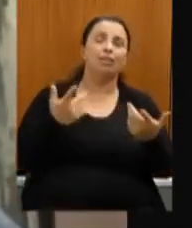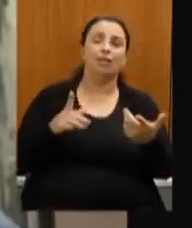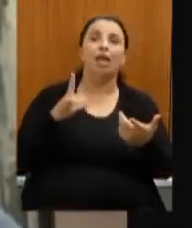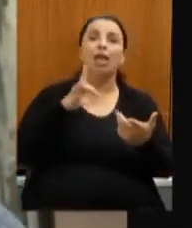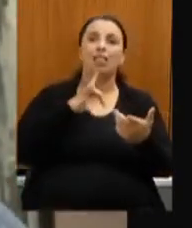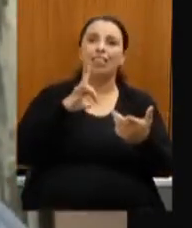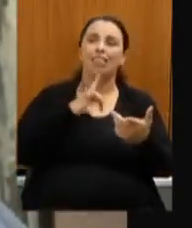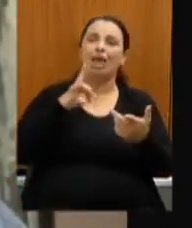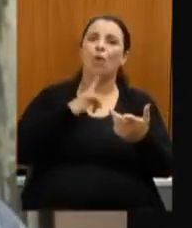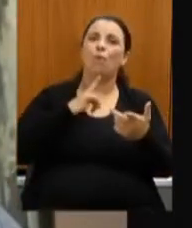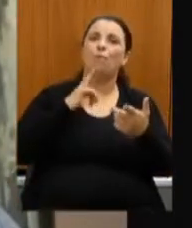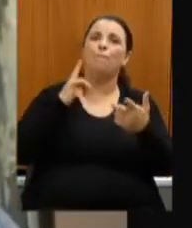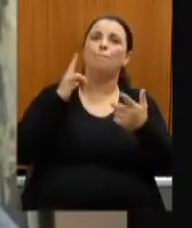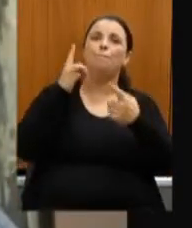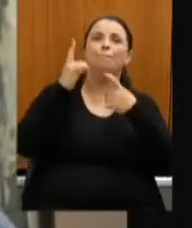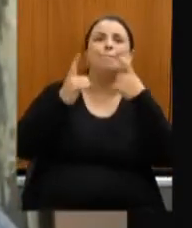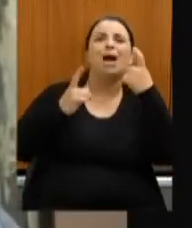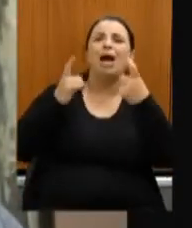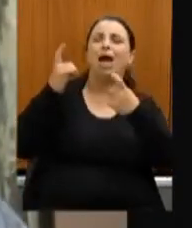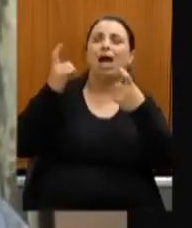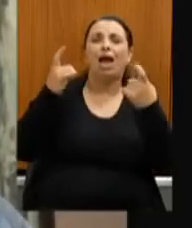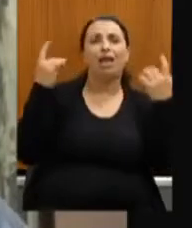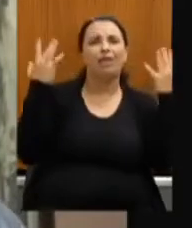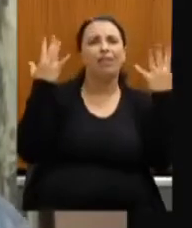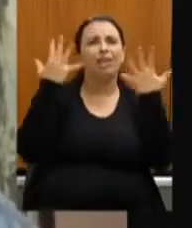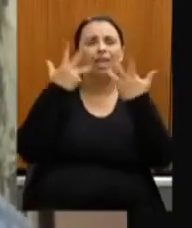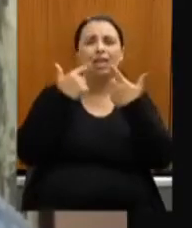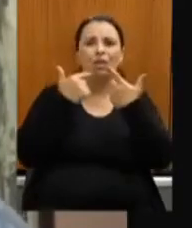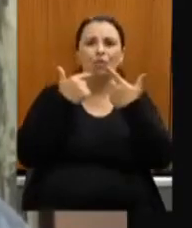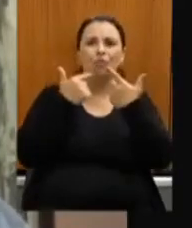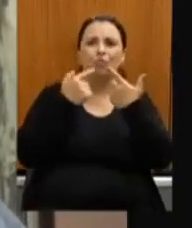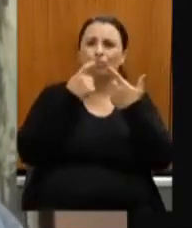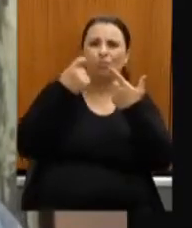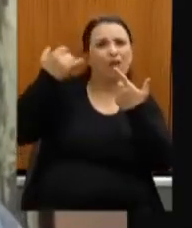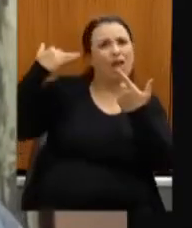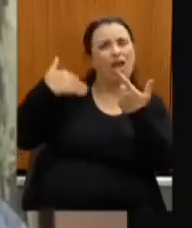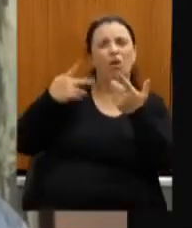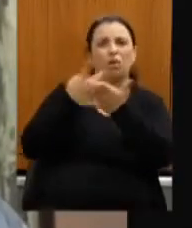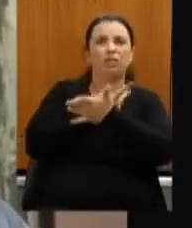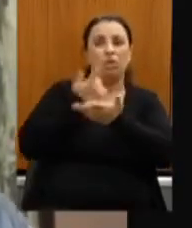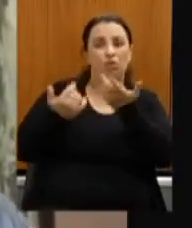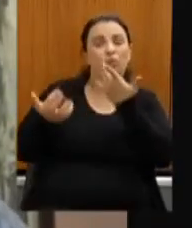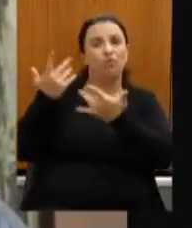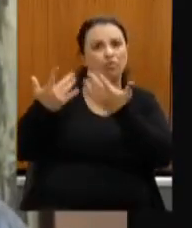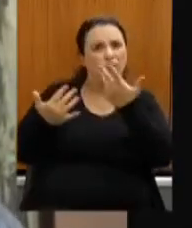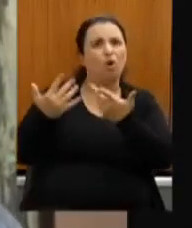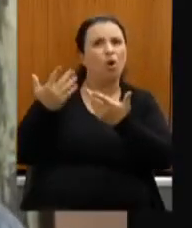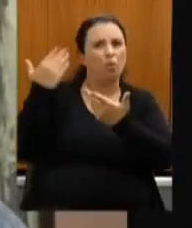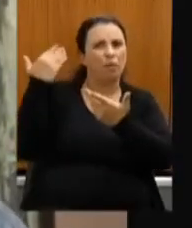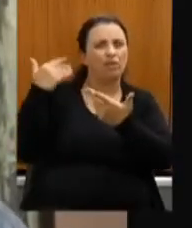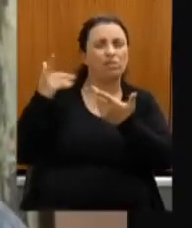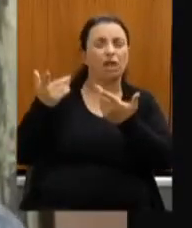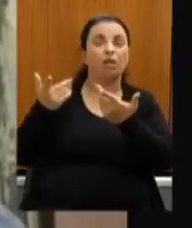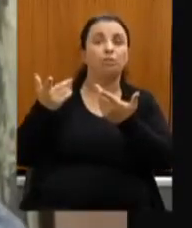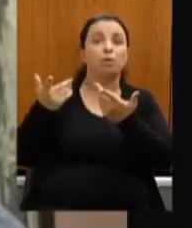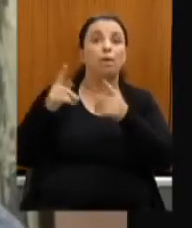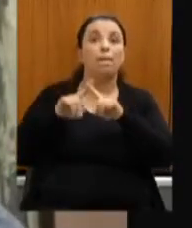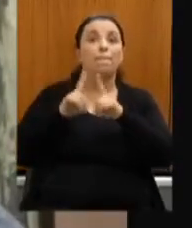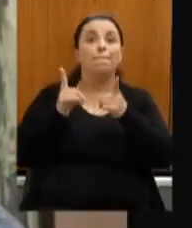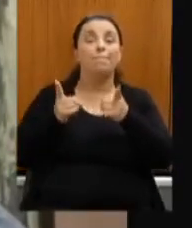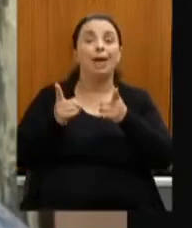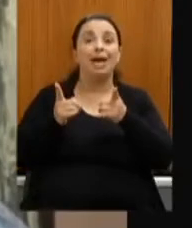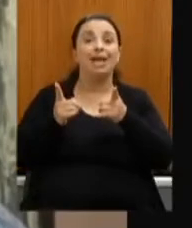recentemente eu fiquei muito preocupado mas pra chegar nisso aí nós temos que passar numa vergonha que é aquela ponte pra